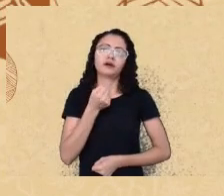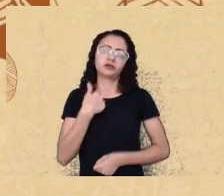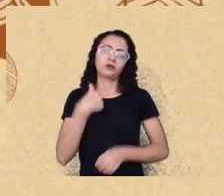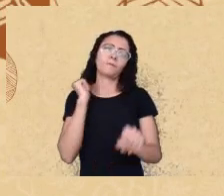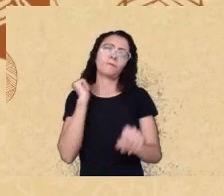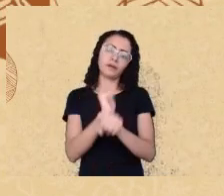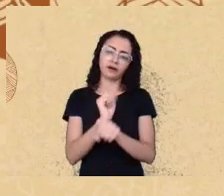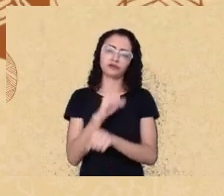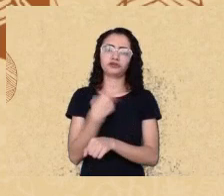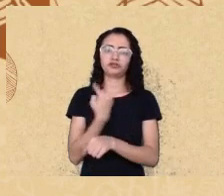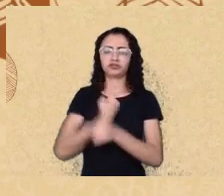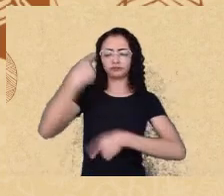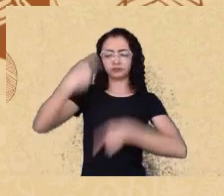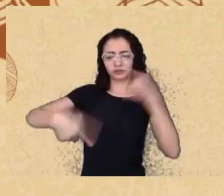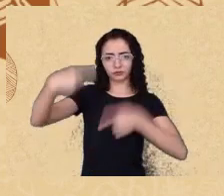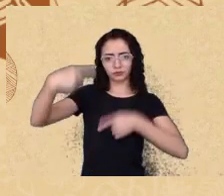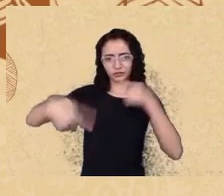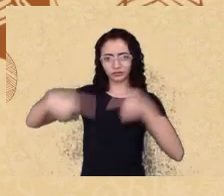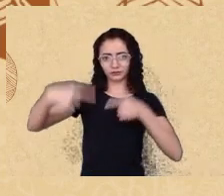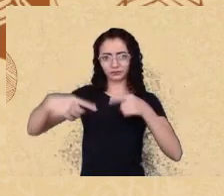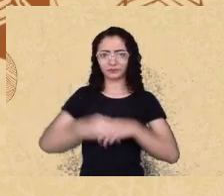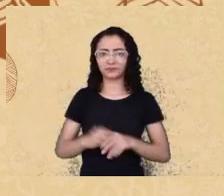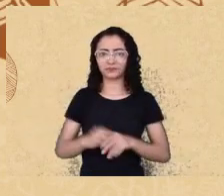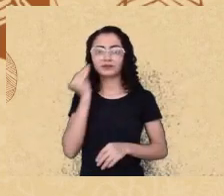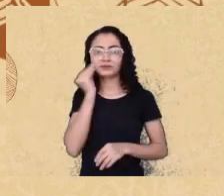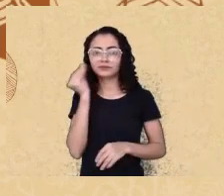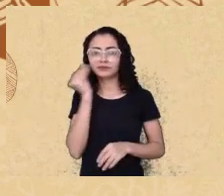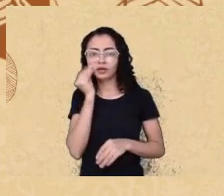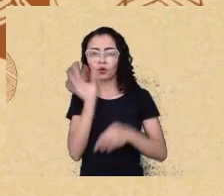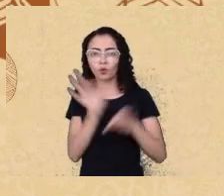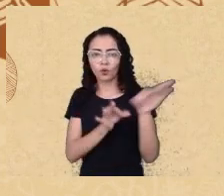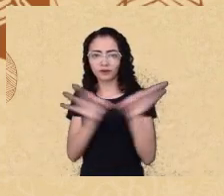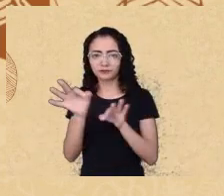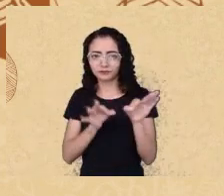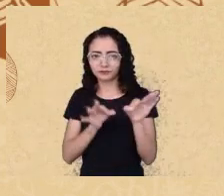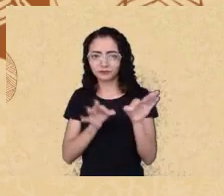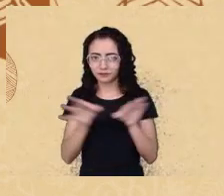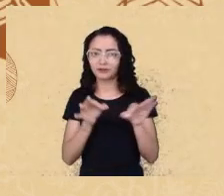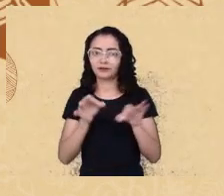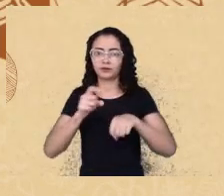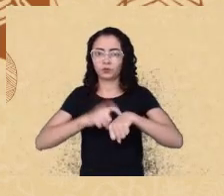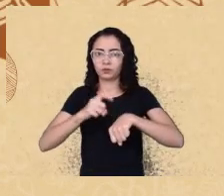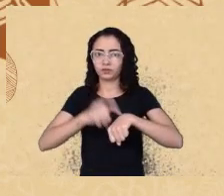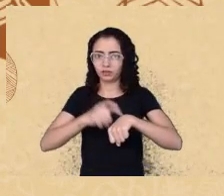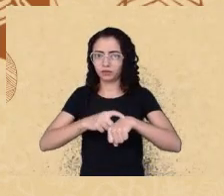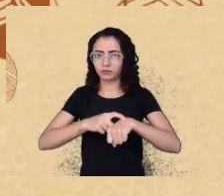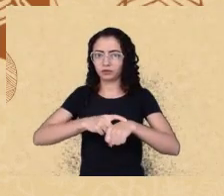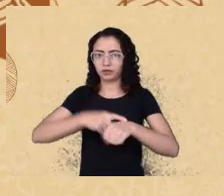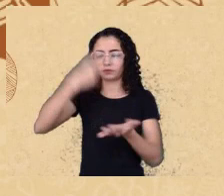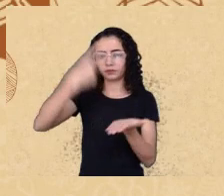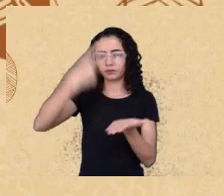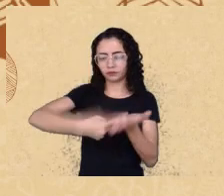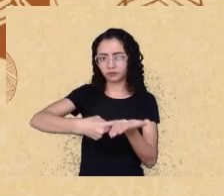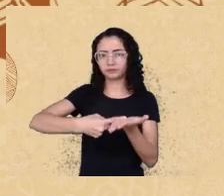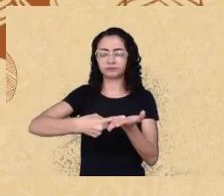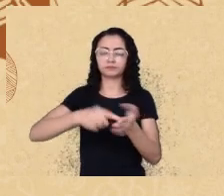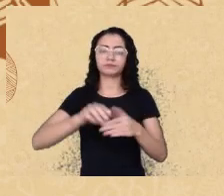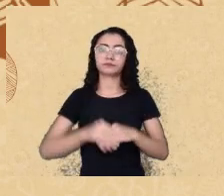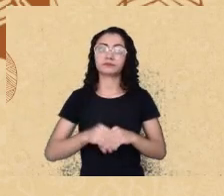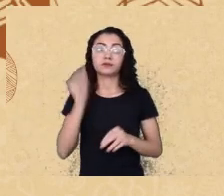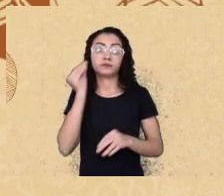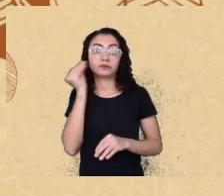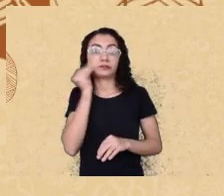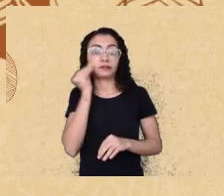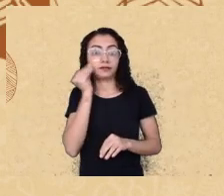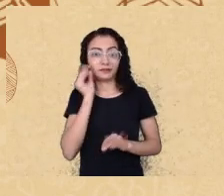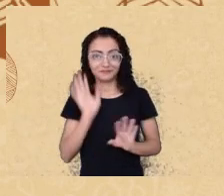Tentei organizar tudo dentro do tempo estabelecido e vou tentar, ao